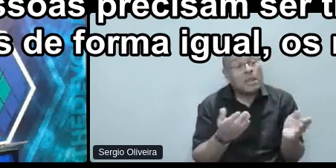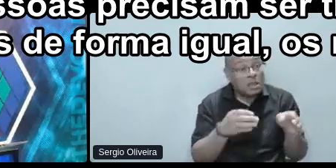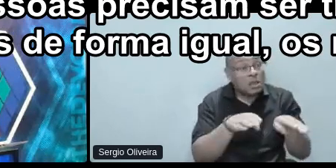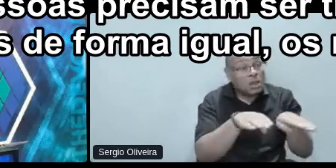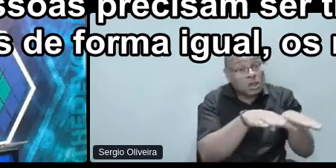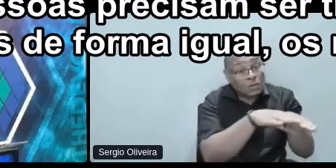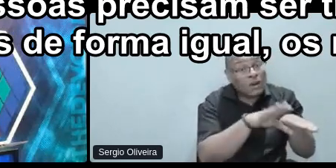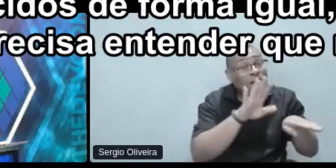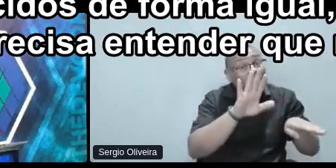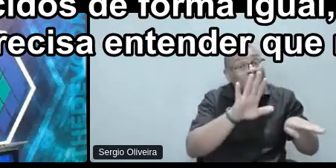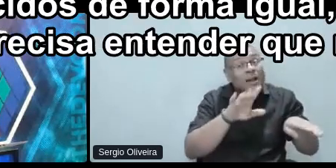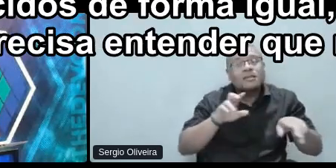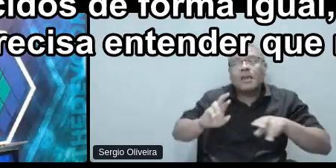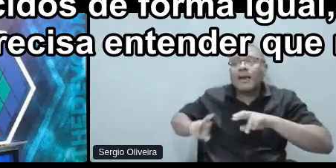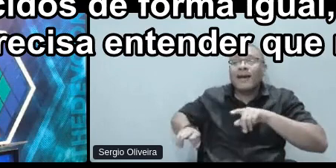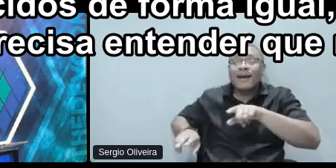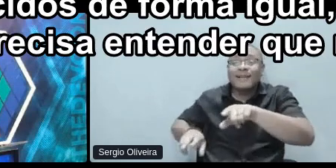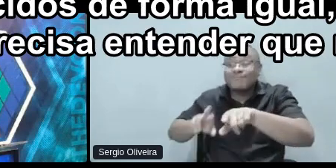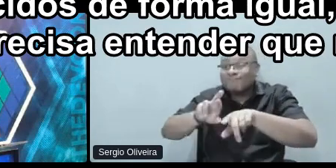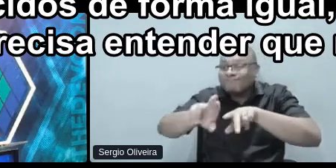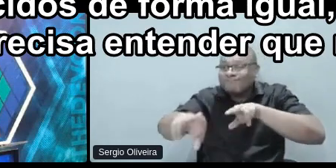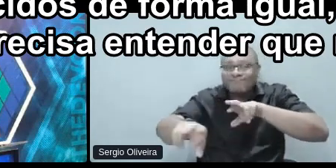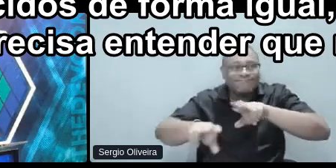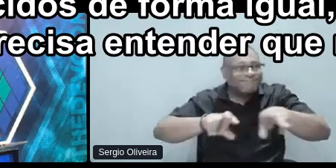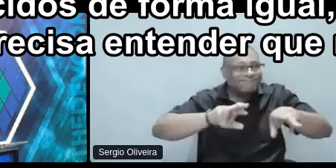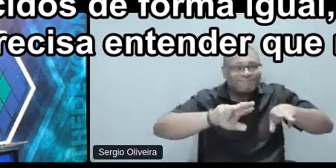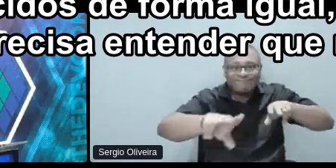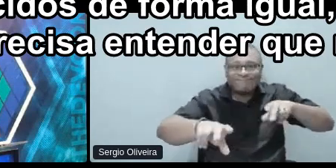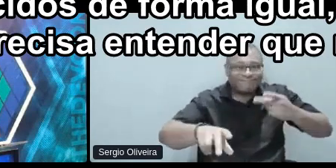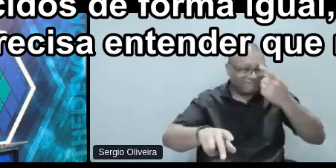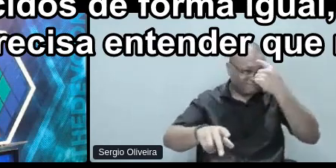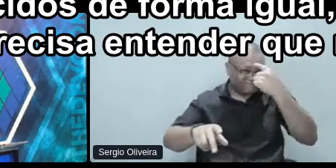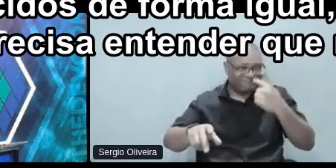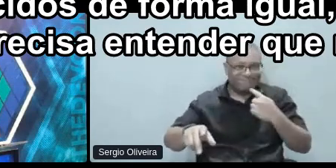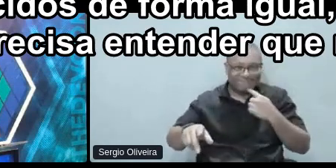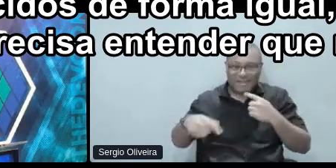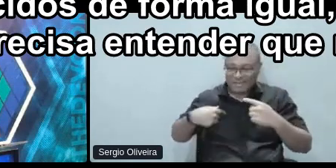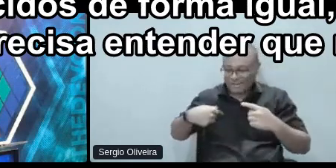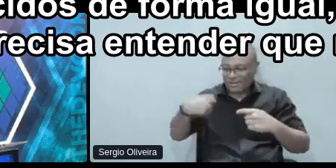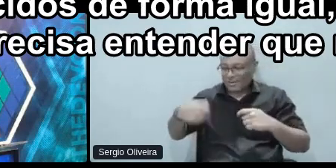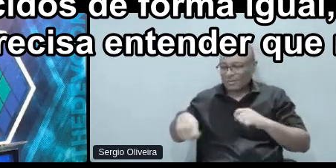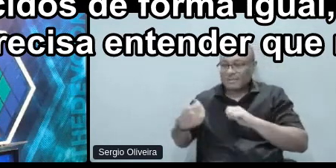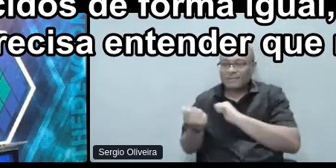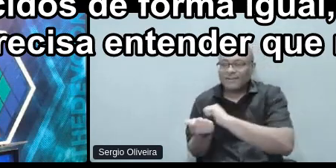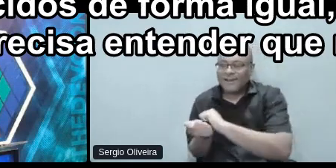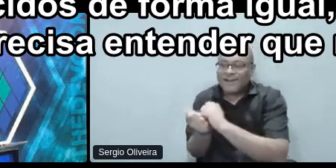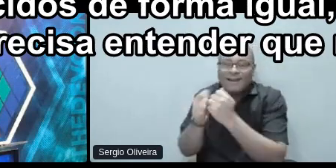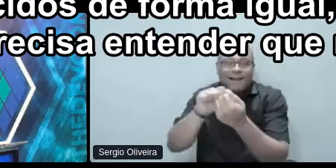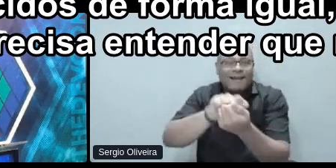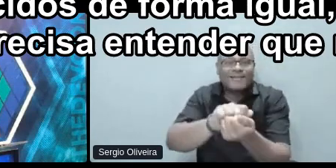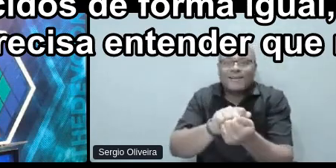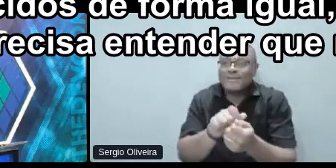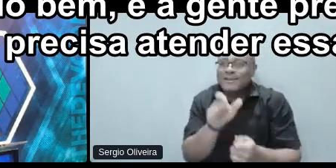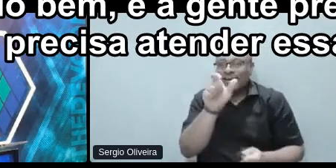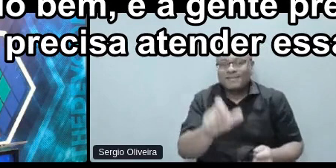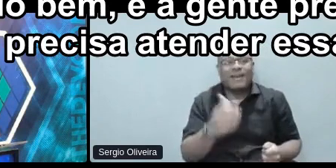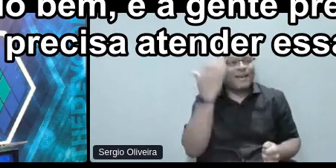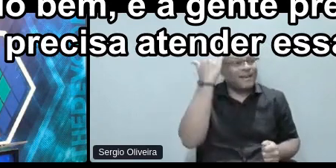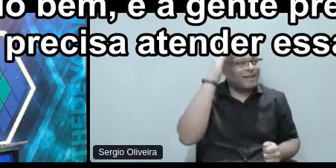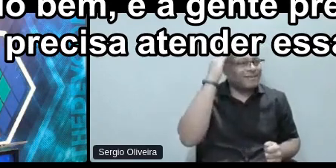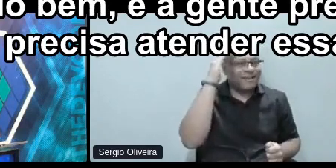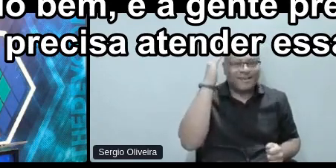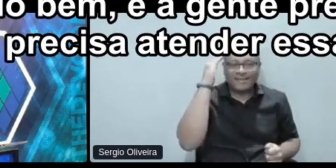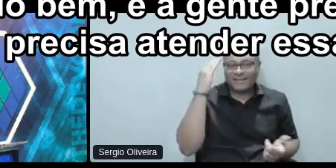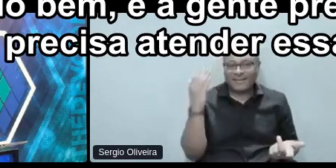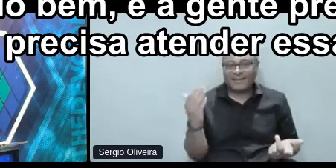os recursos precisam ser oferecidos de forma igual, mas a equidade, a gente precisa entender que nem todo mundo é igual,